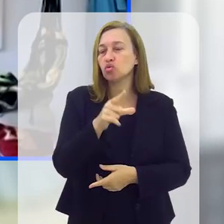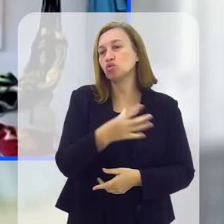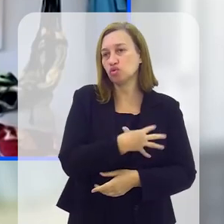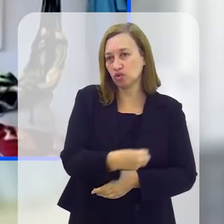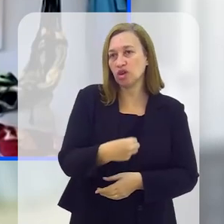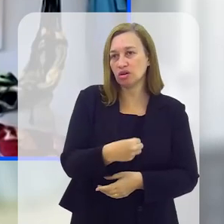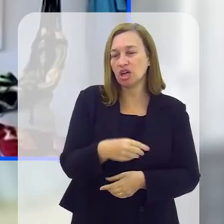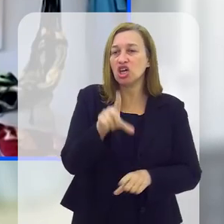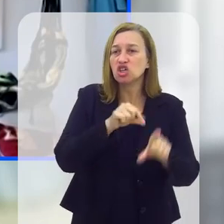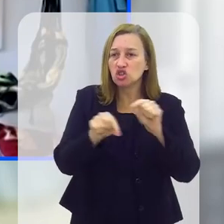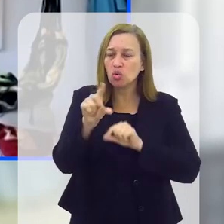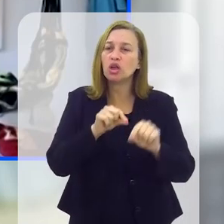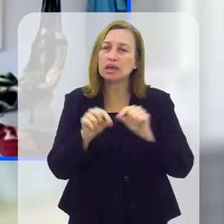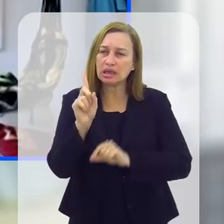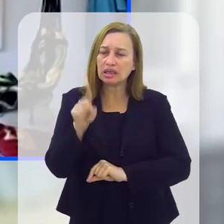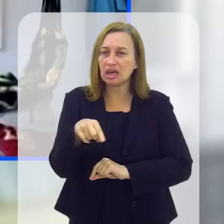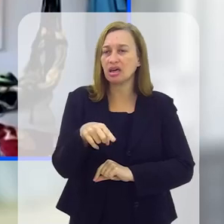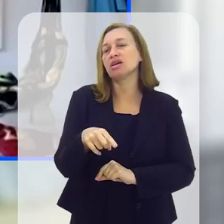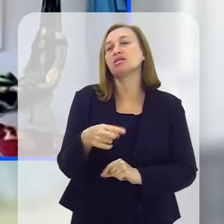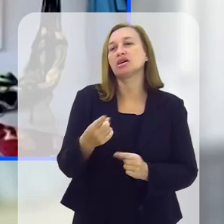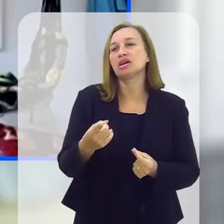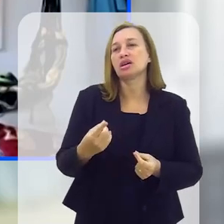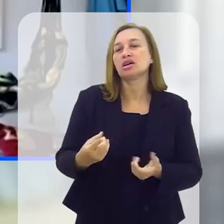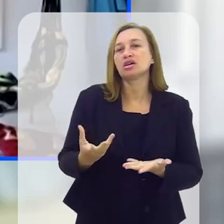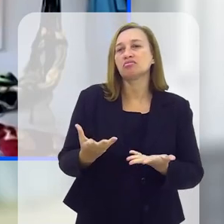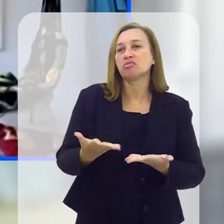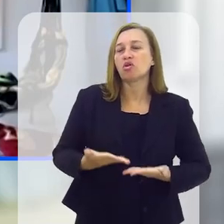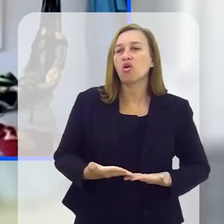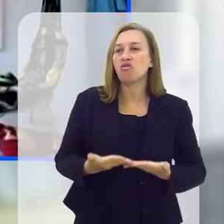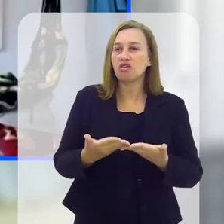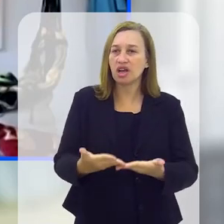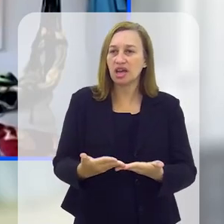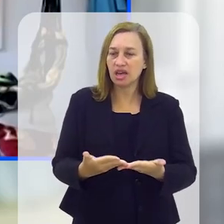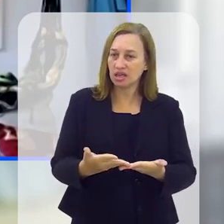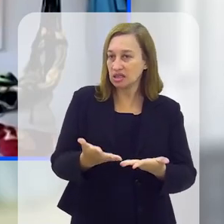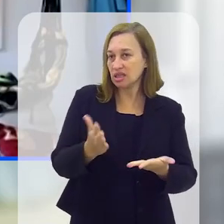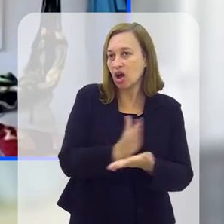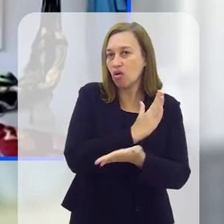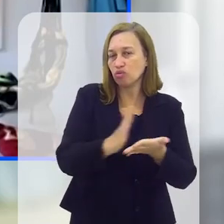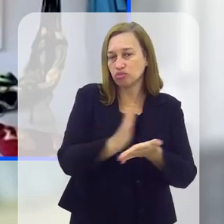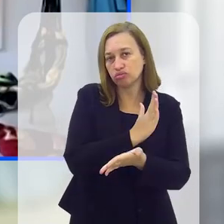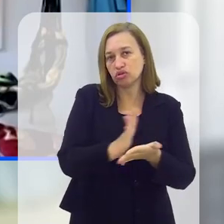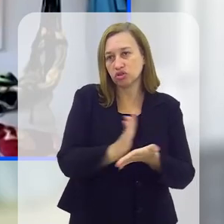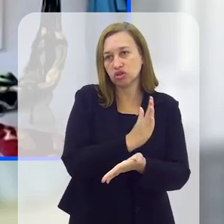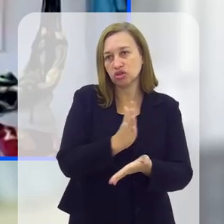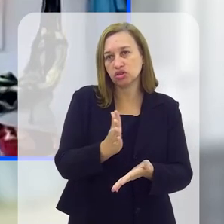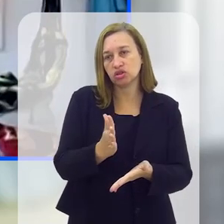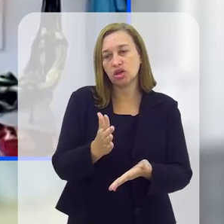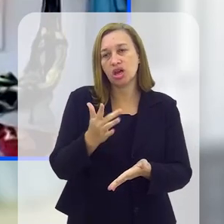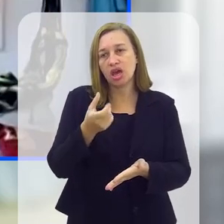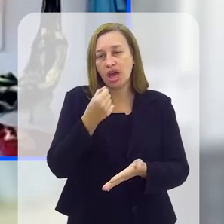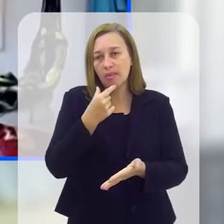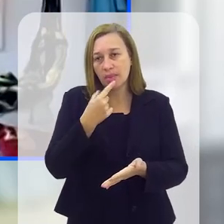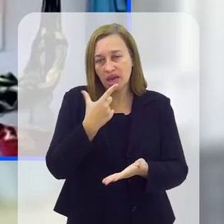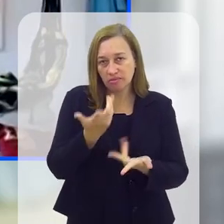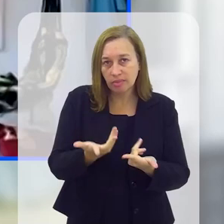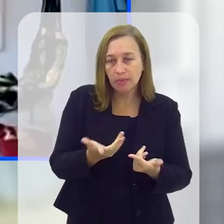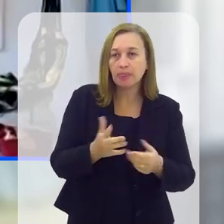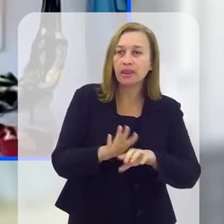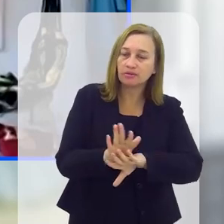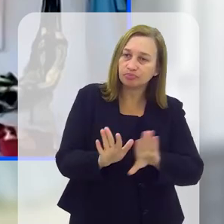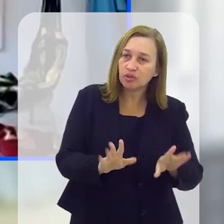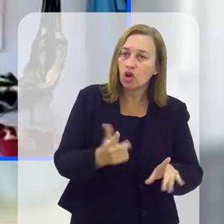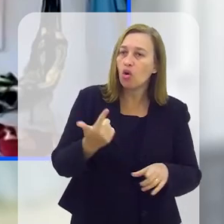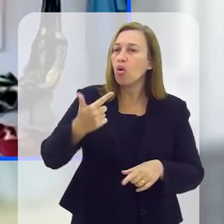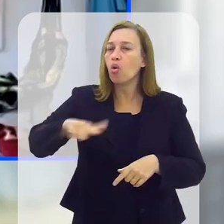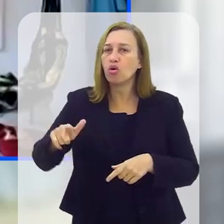há o serviço de saúde pública que oferece gratuitamente alguns medicamentos. Outras porque